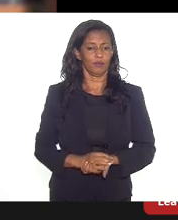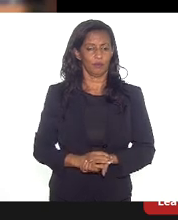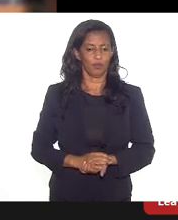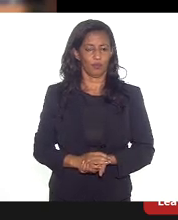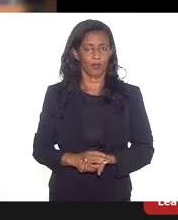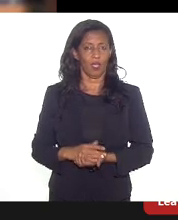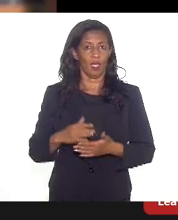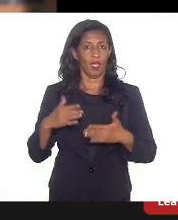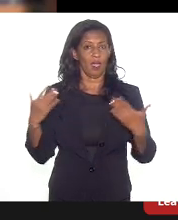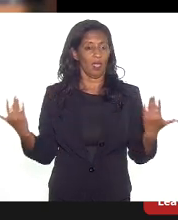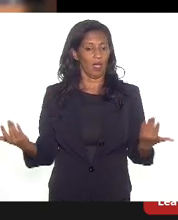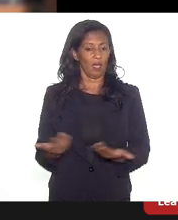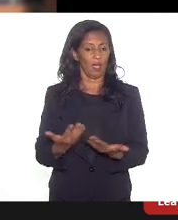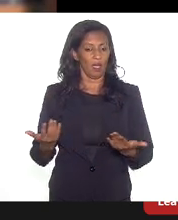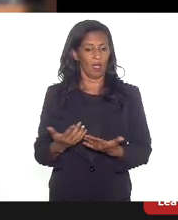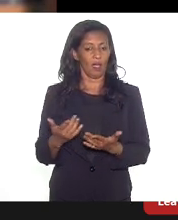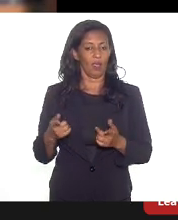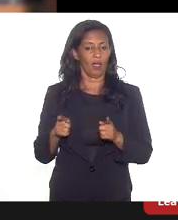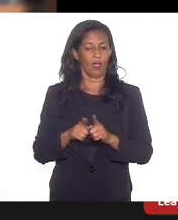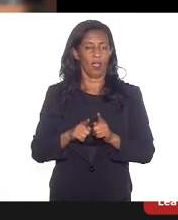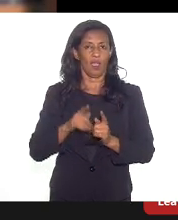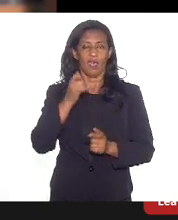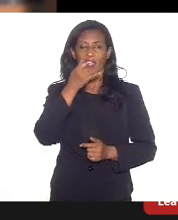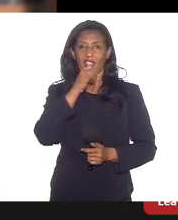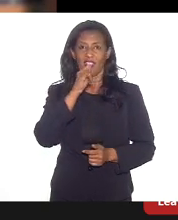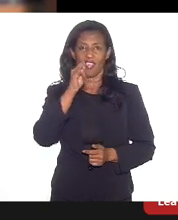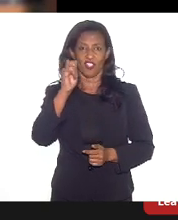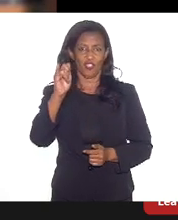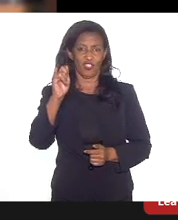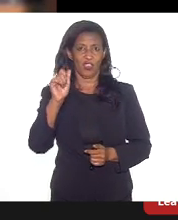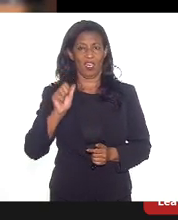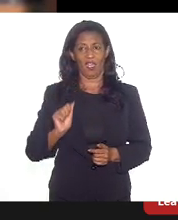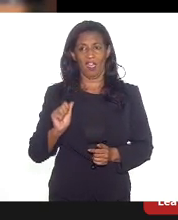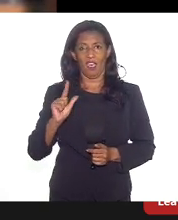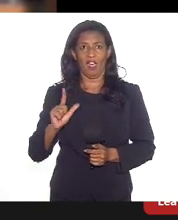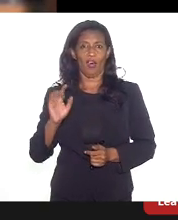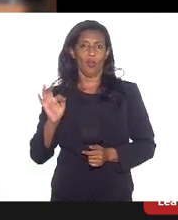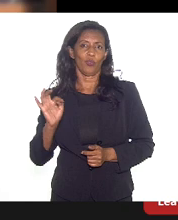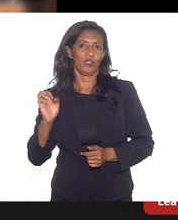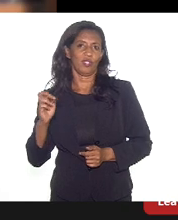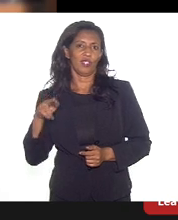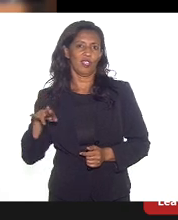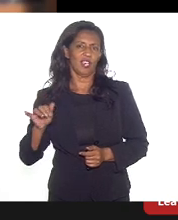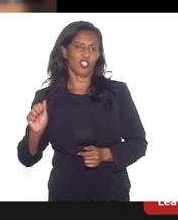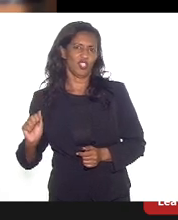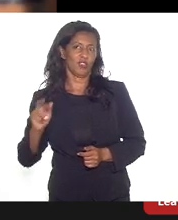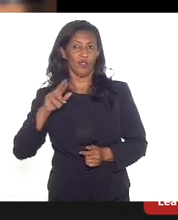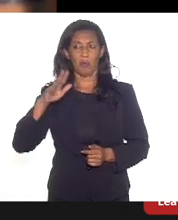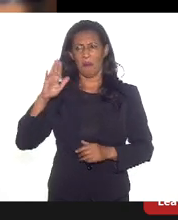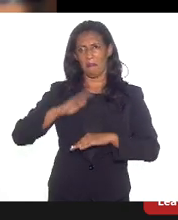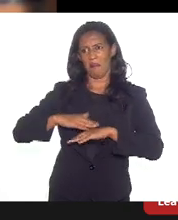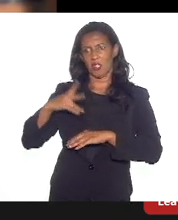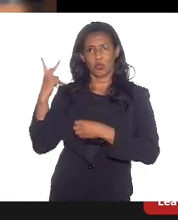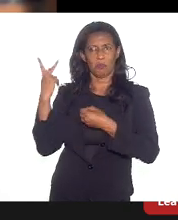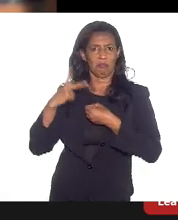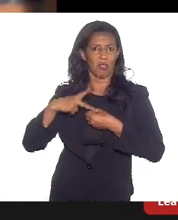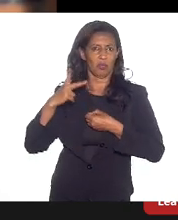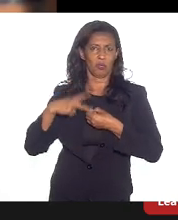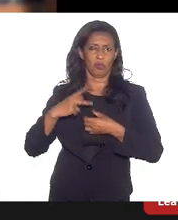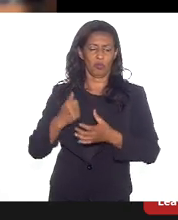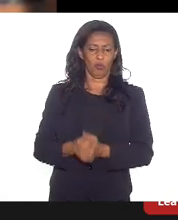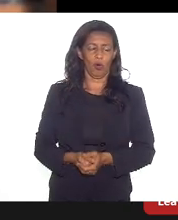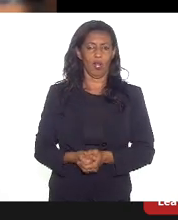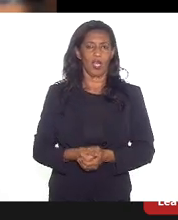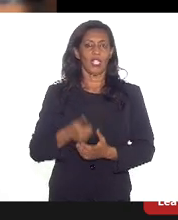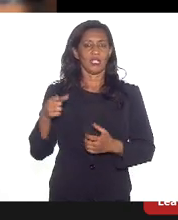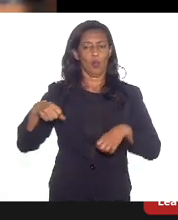mais o petróleo, são as energias alternativas que vai acontecer, são os carros elétricos, são as motos